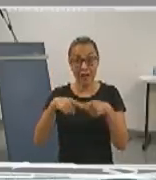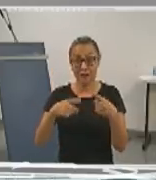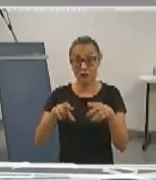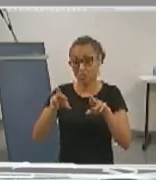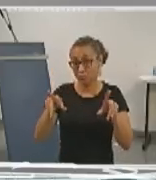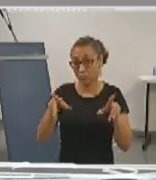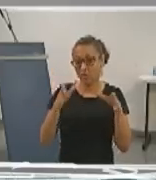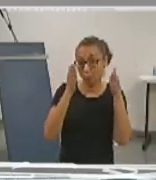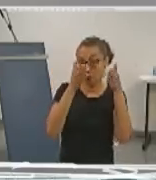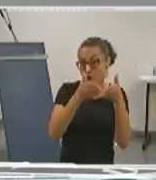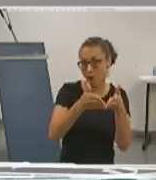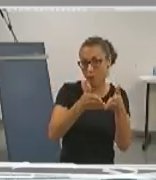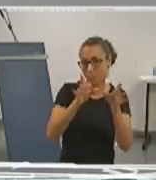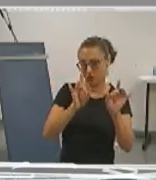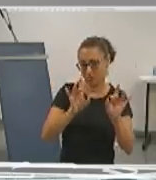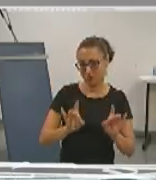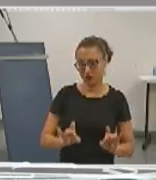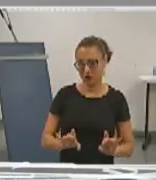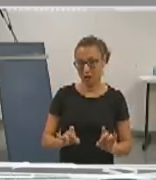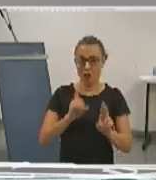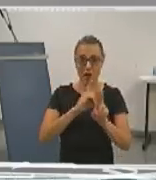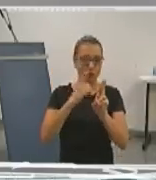O FGD não tem como se desvincular